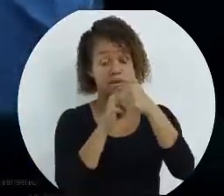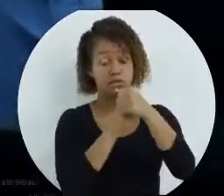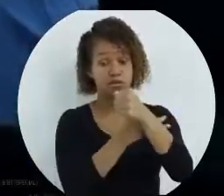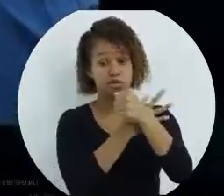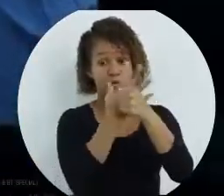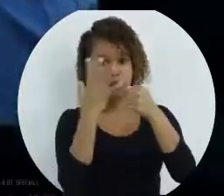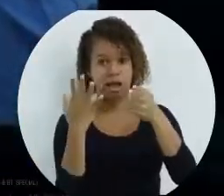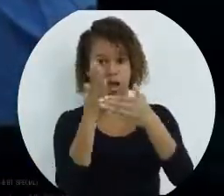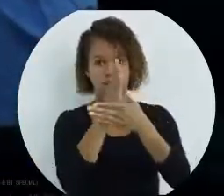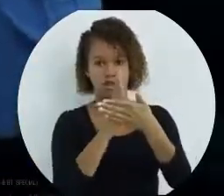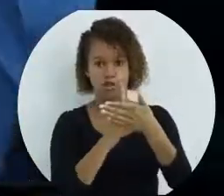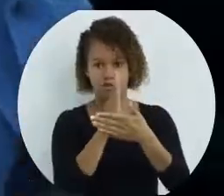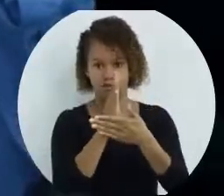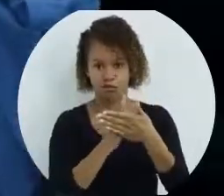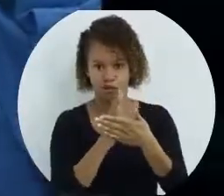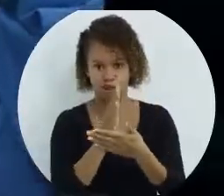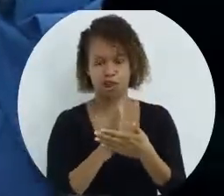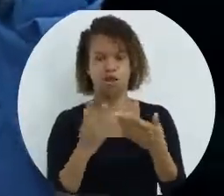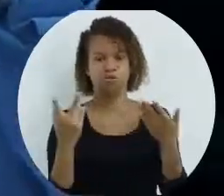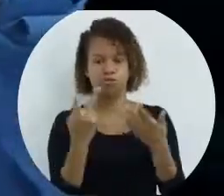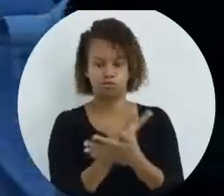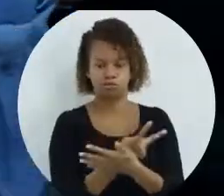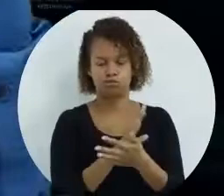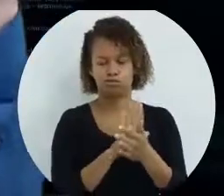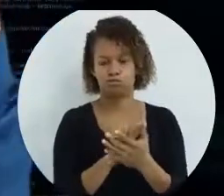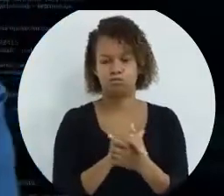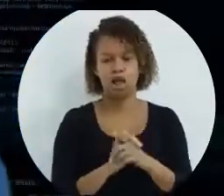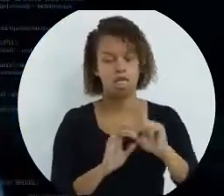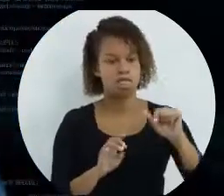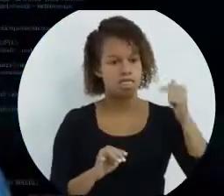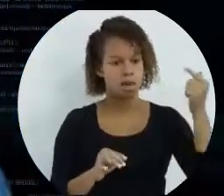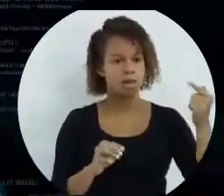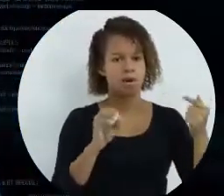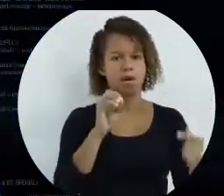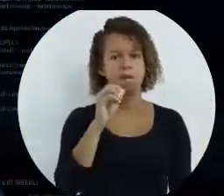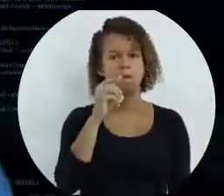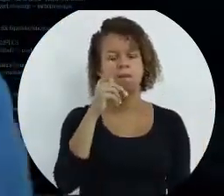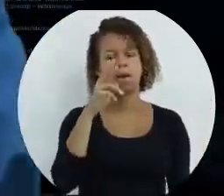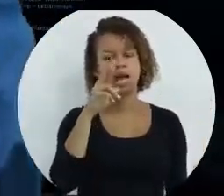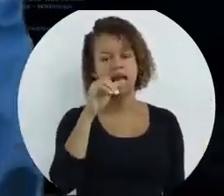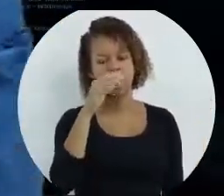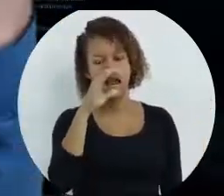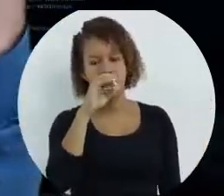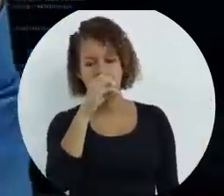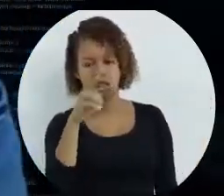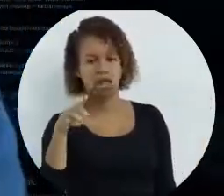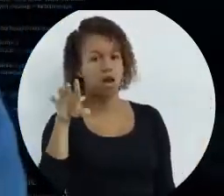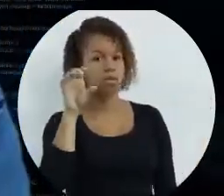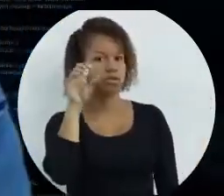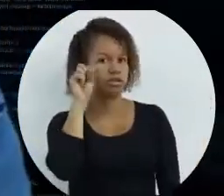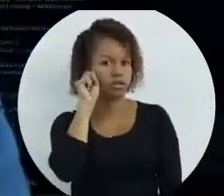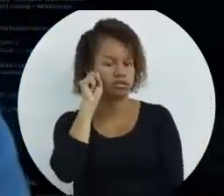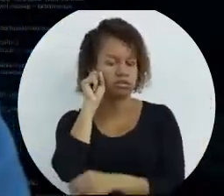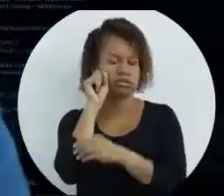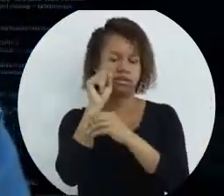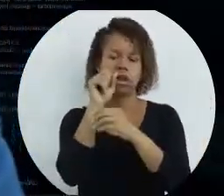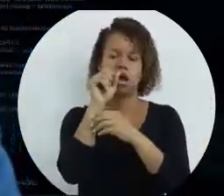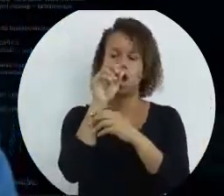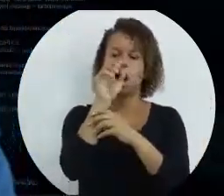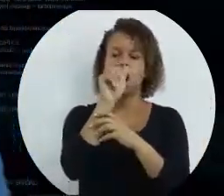multiplicação e divisão, que são operações multiplicativas. Depois, operações aditivas, que no caso é soma e subtração.